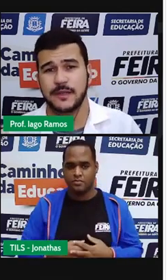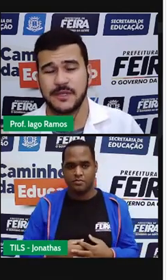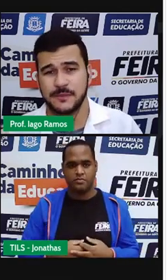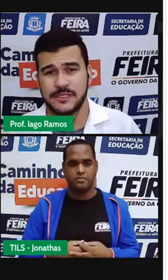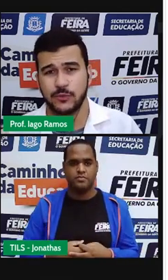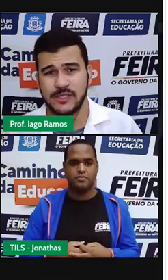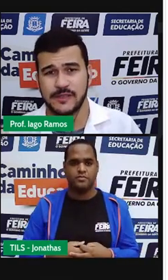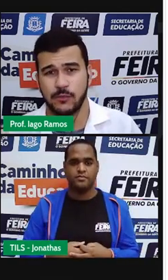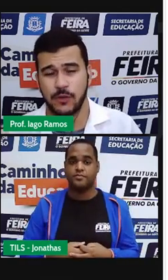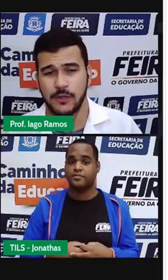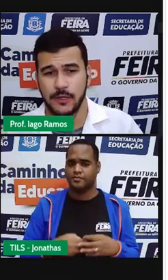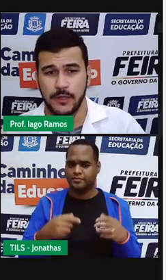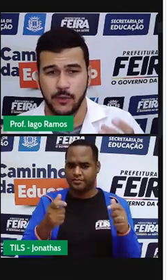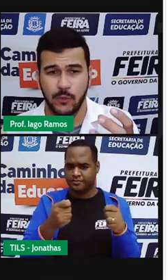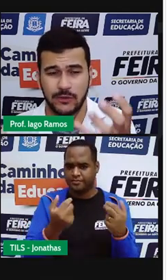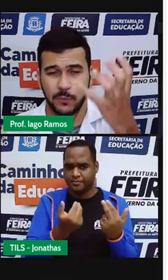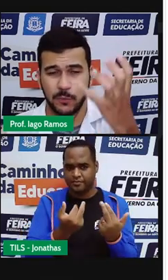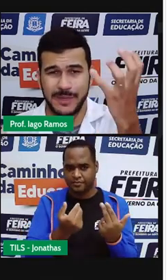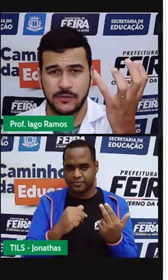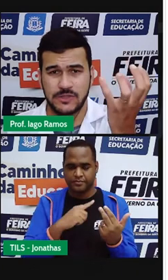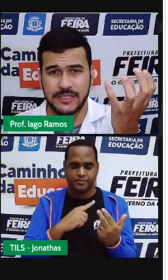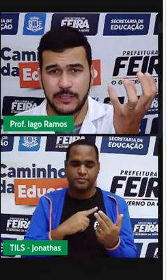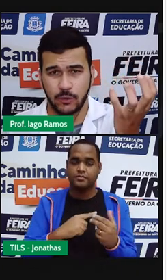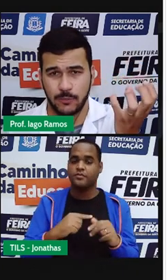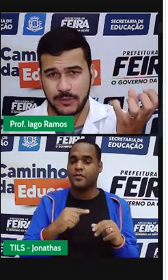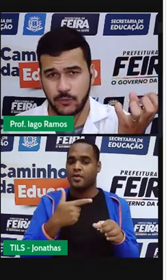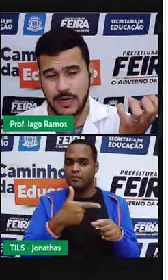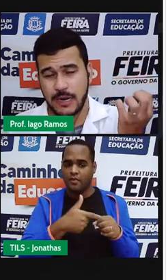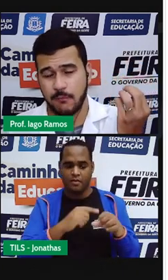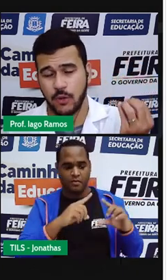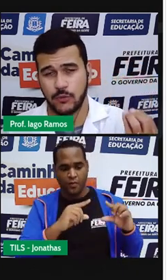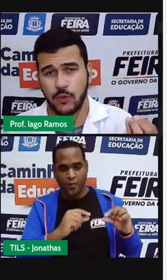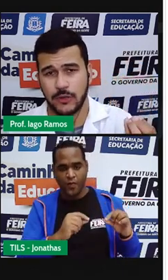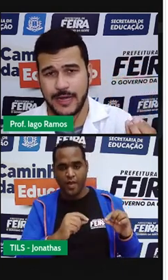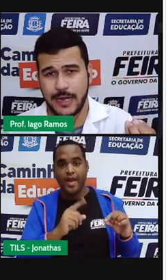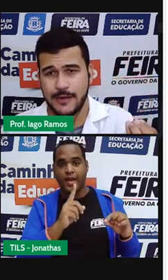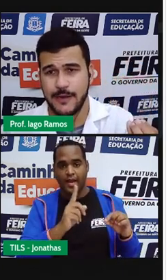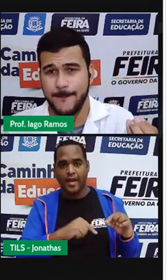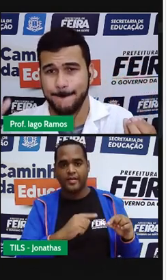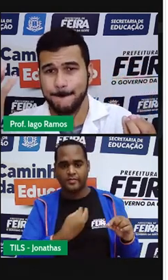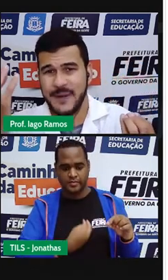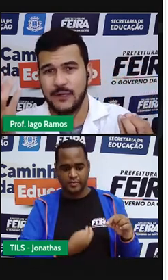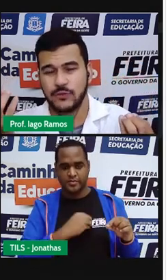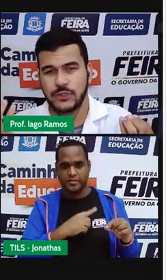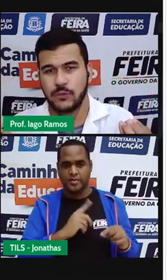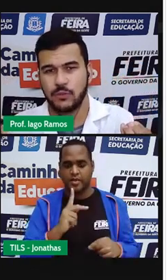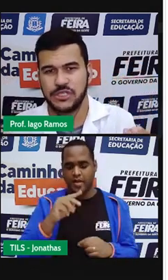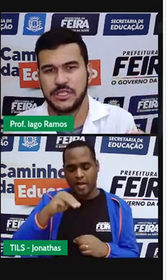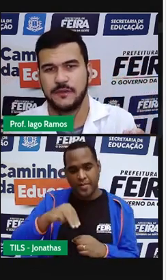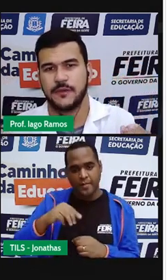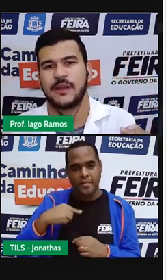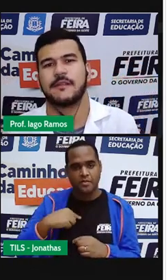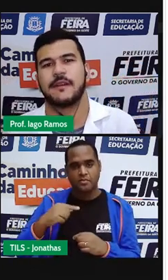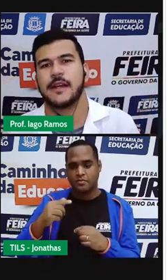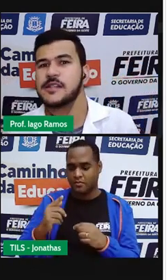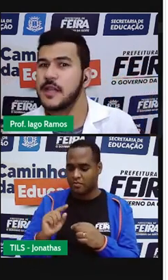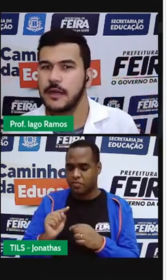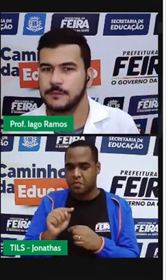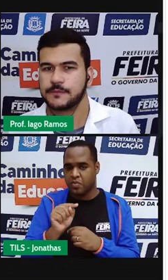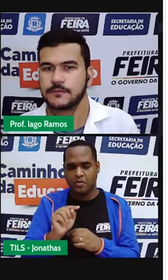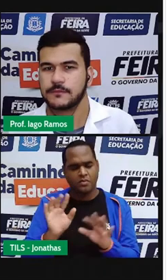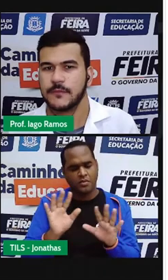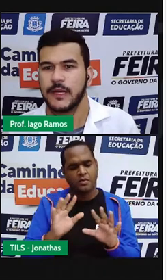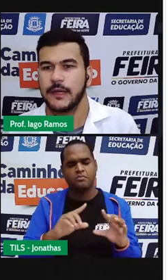até usar essa mesma situação, ó. Quanto menos quilômetro a moto rodar, menos combustível ela vai